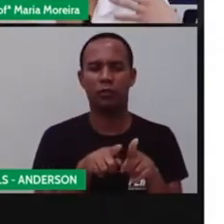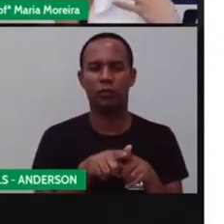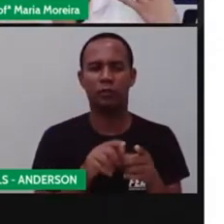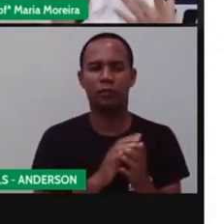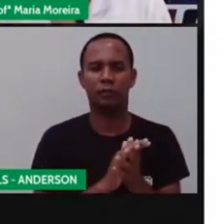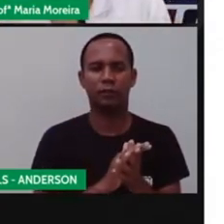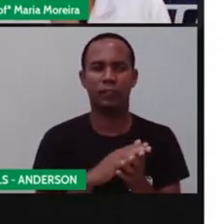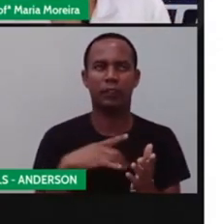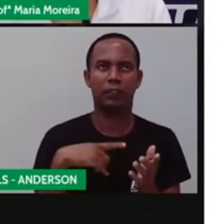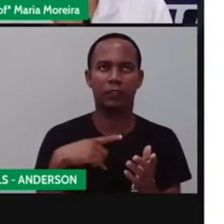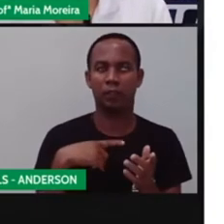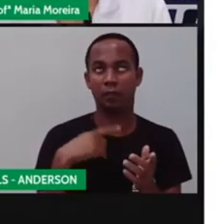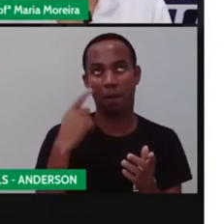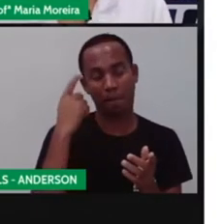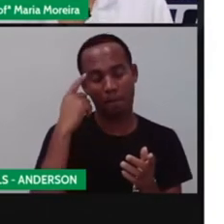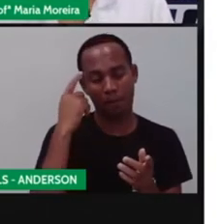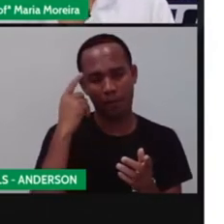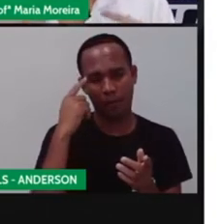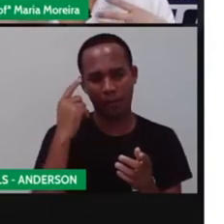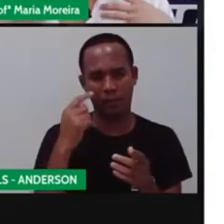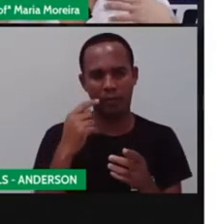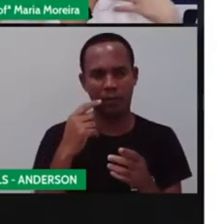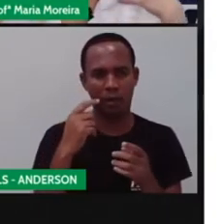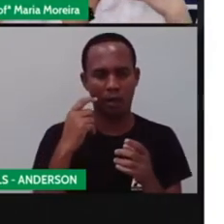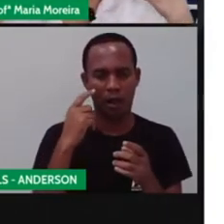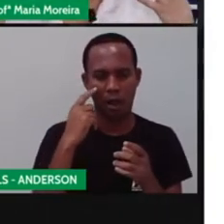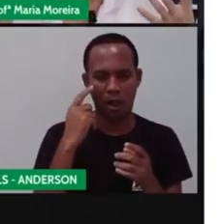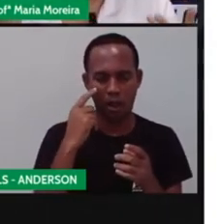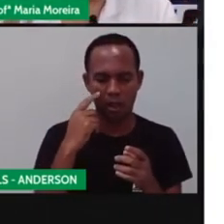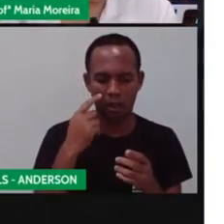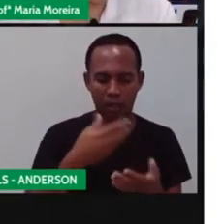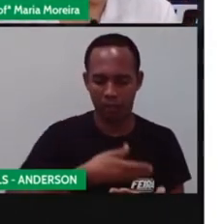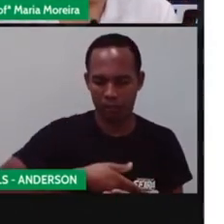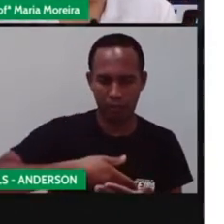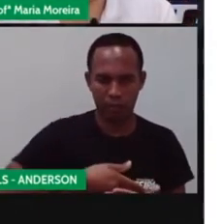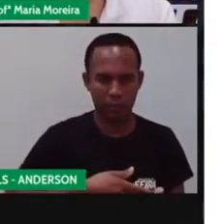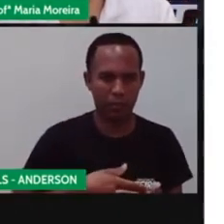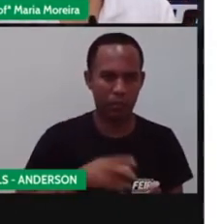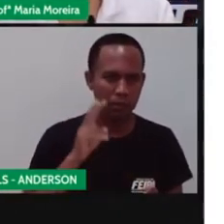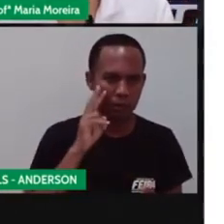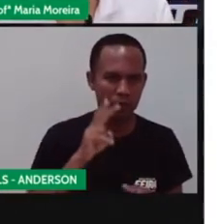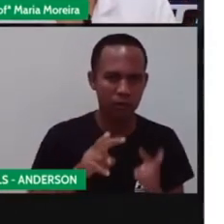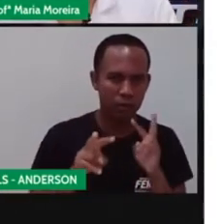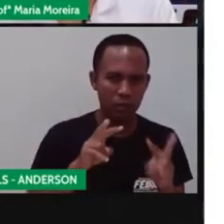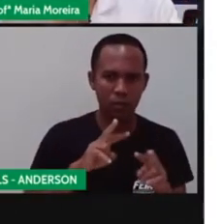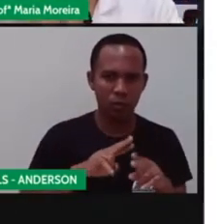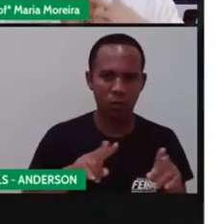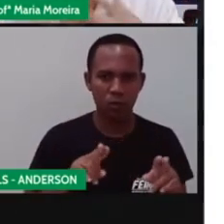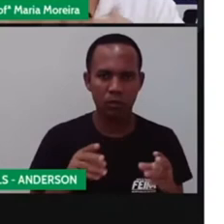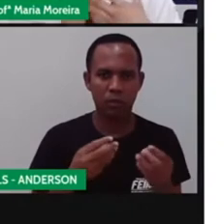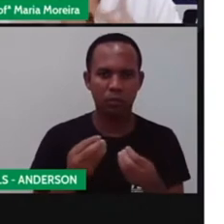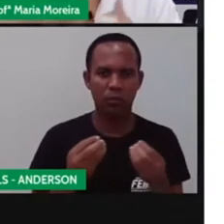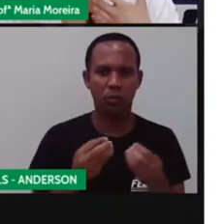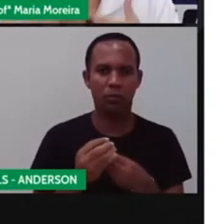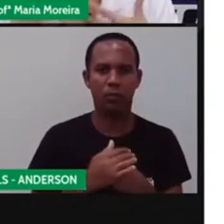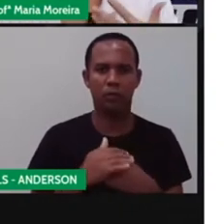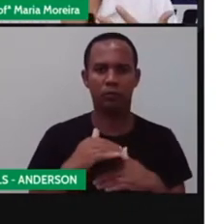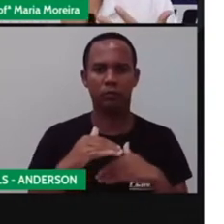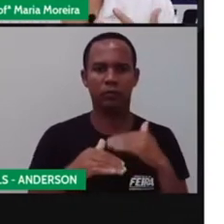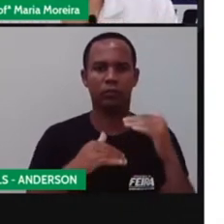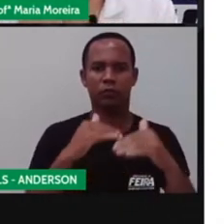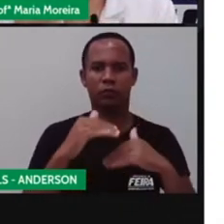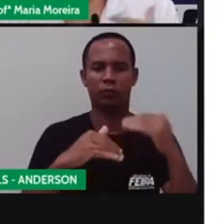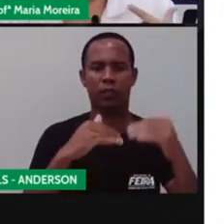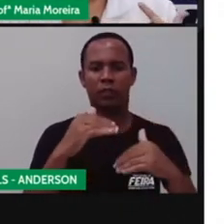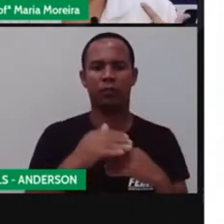essa preocupação de ser antialérgico. Se a criança vai engolir alguma coisa. E assim, isso foi acontecendo